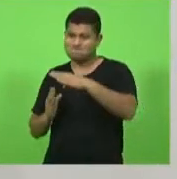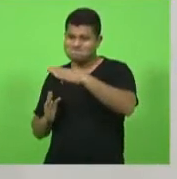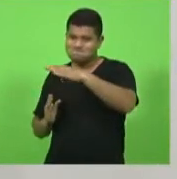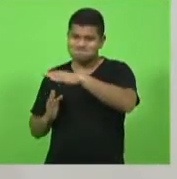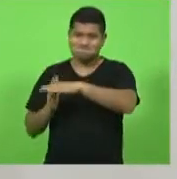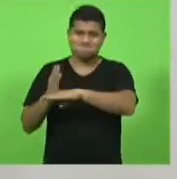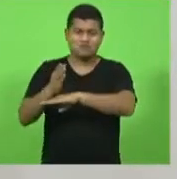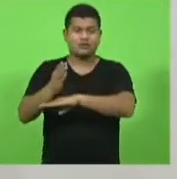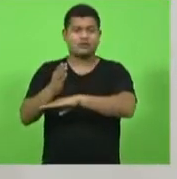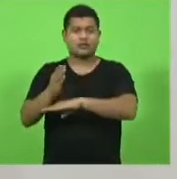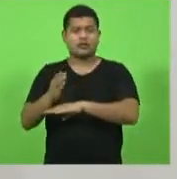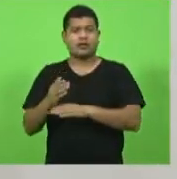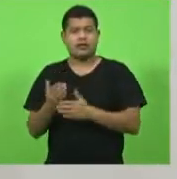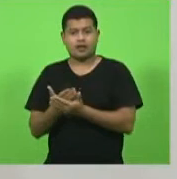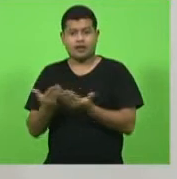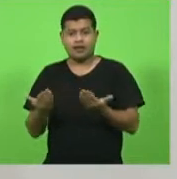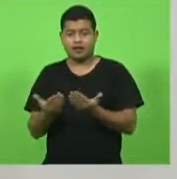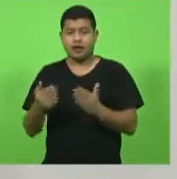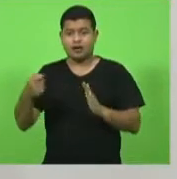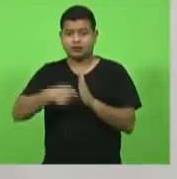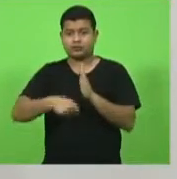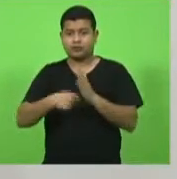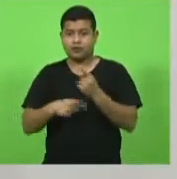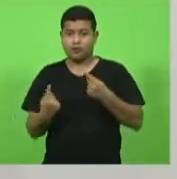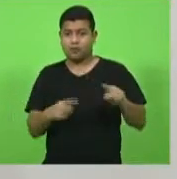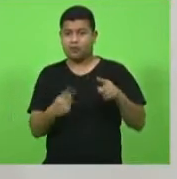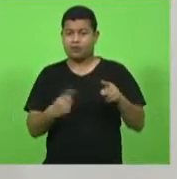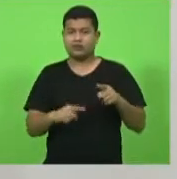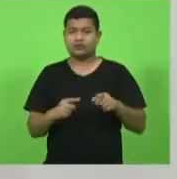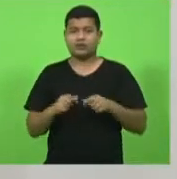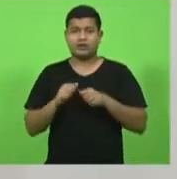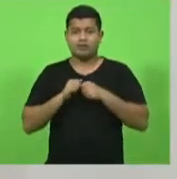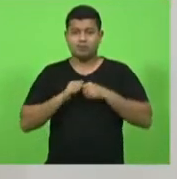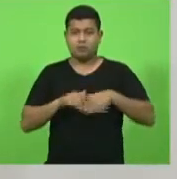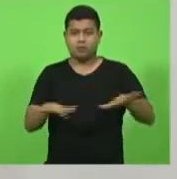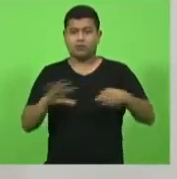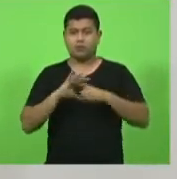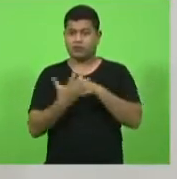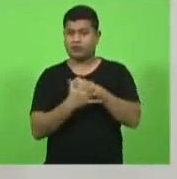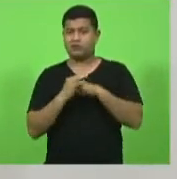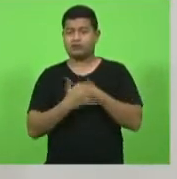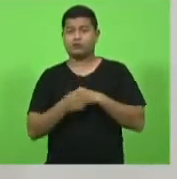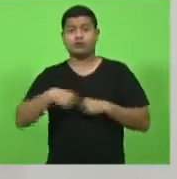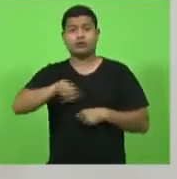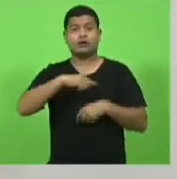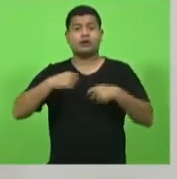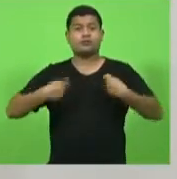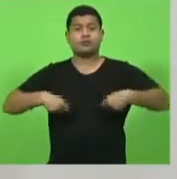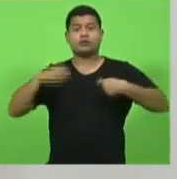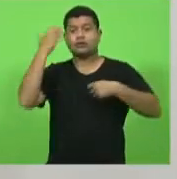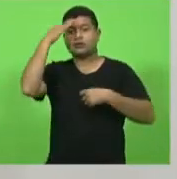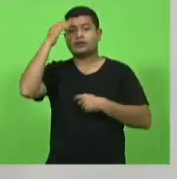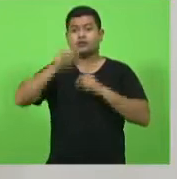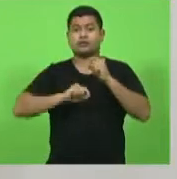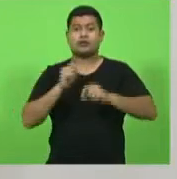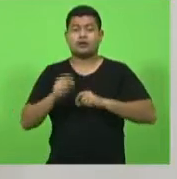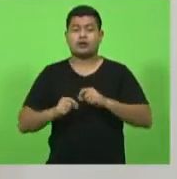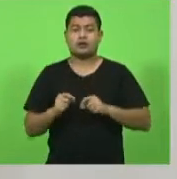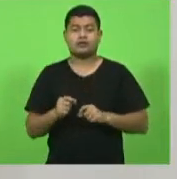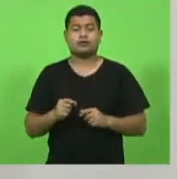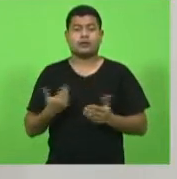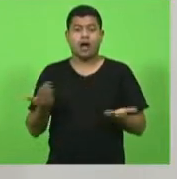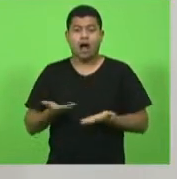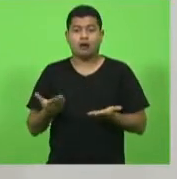da contaminação da covid agora o que nós precisamos entender também que abriu agora um processo